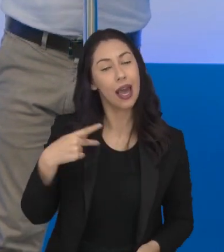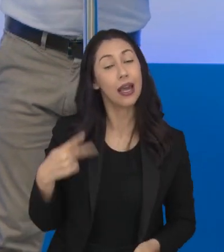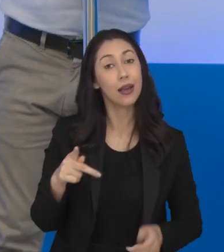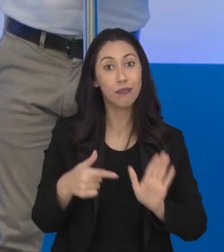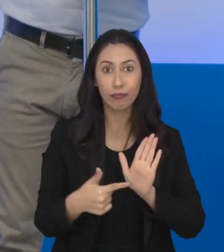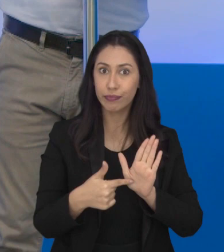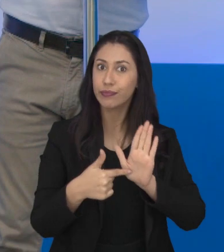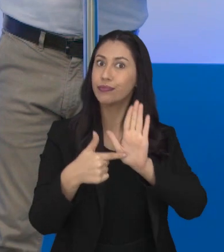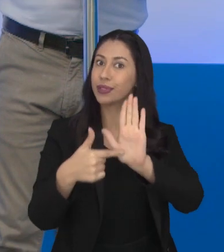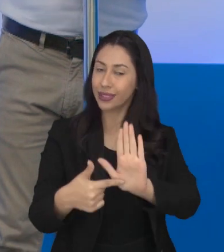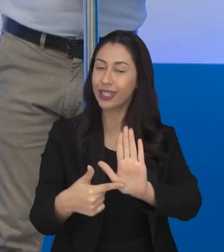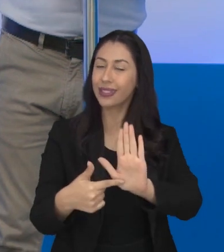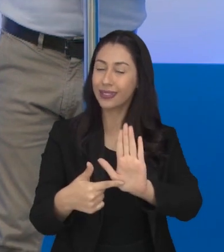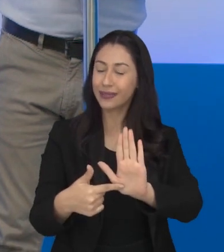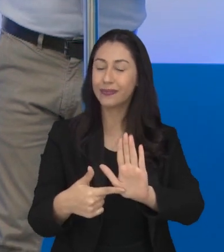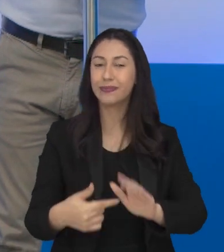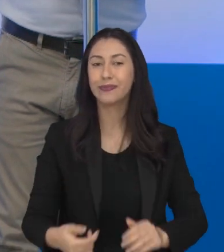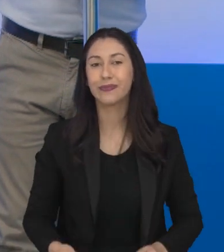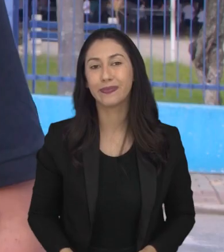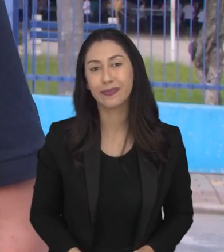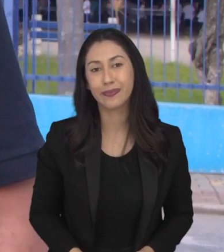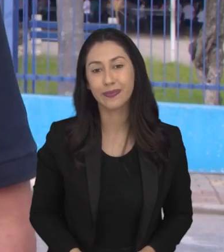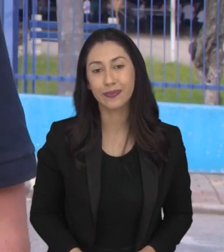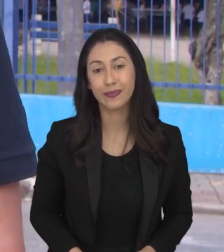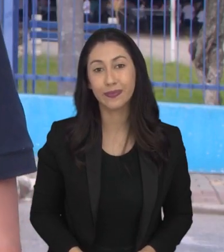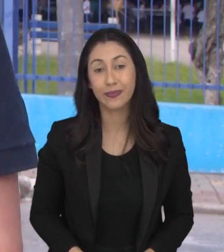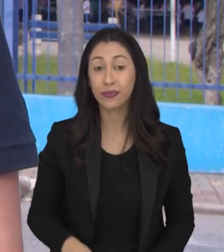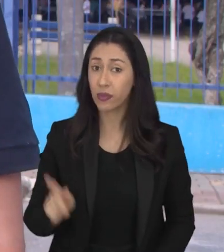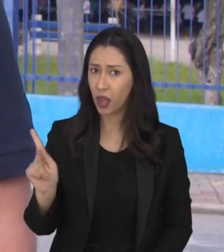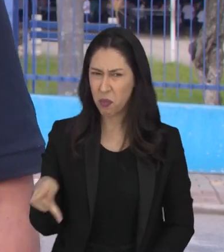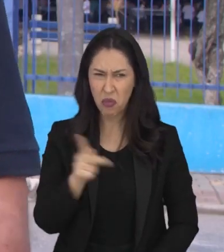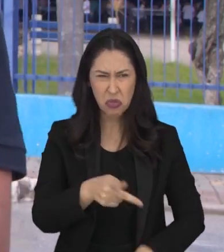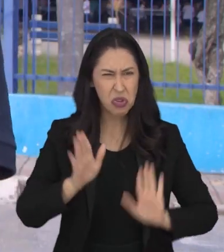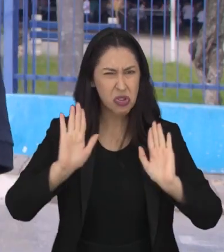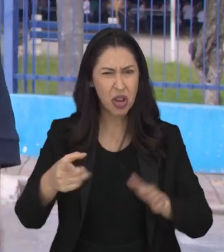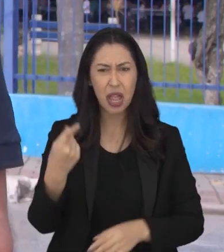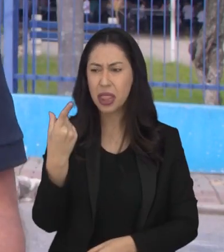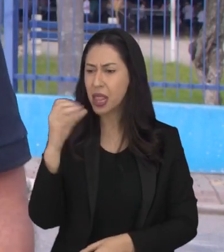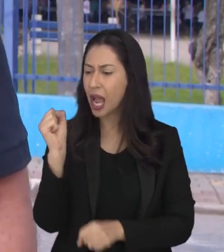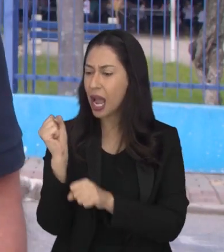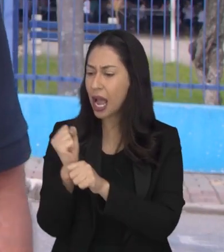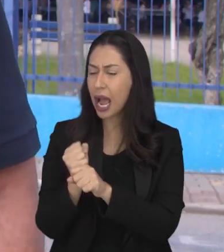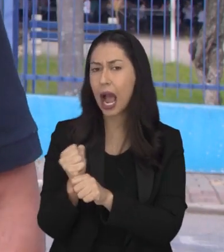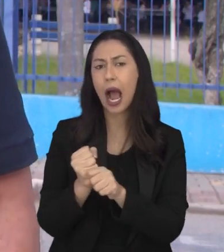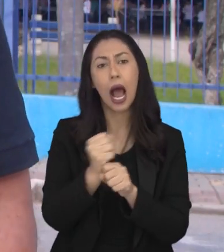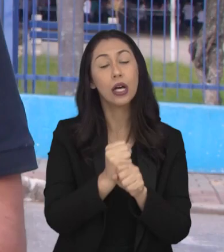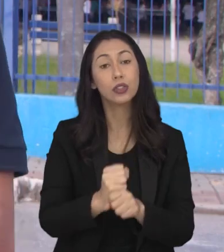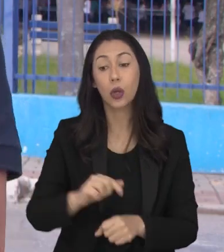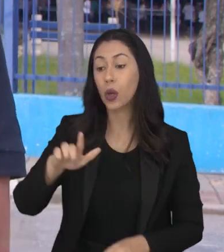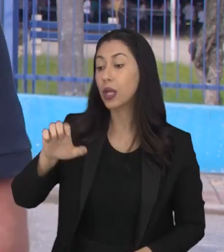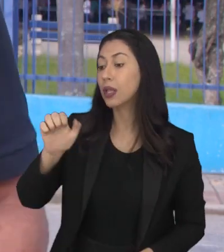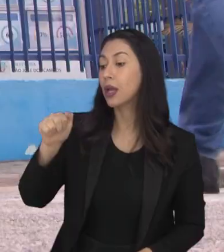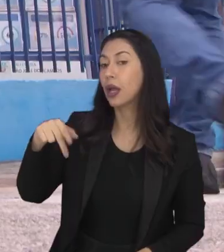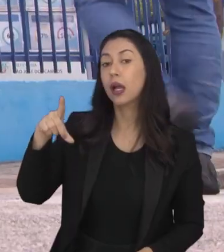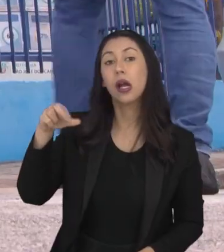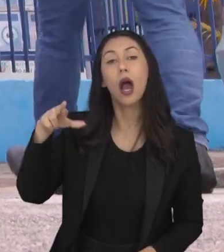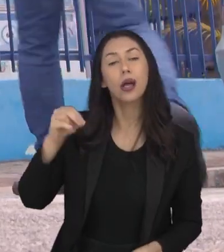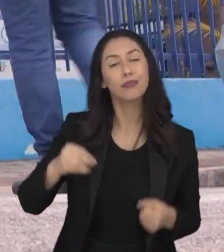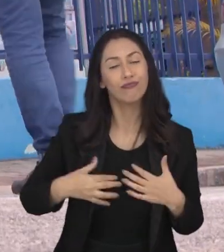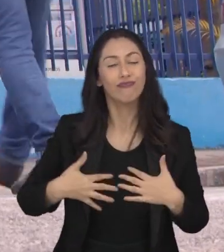foi apresentada aqui no Legislativo. Professor há mais de 10 anos, o Leandro se orgulha da profissão que escolheu.